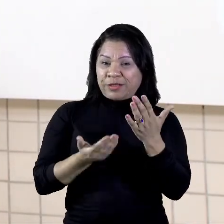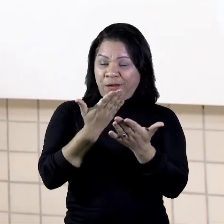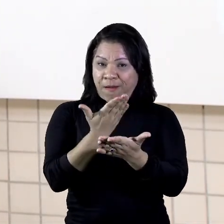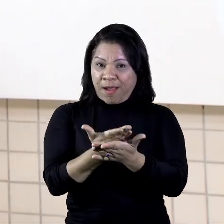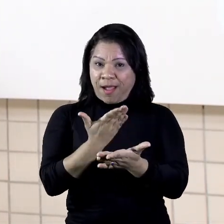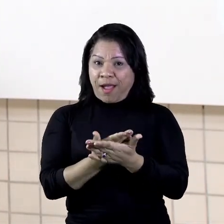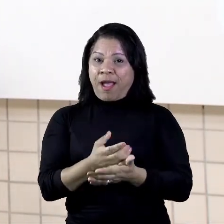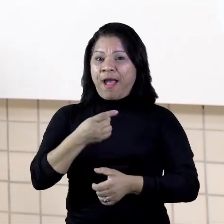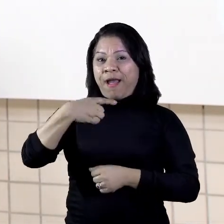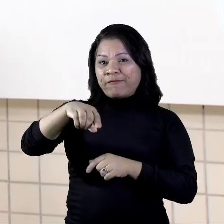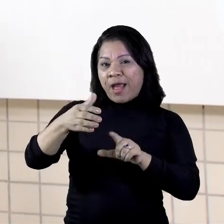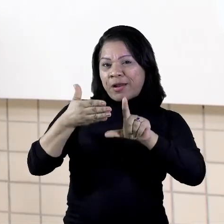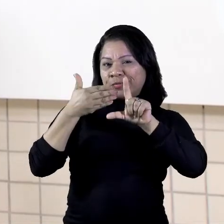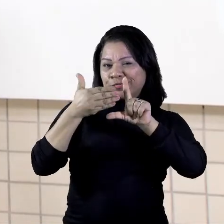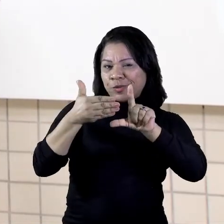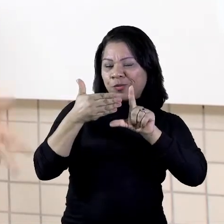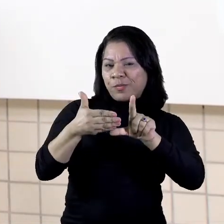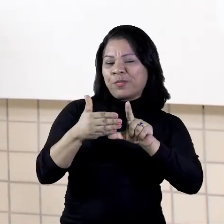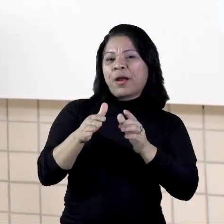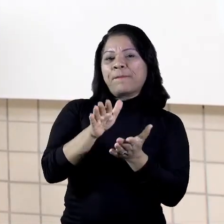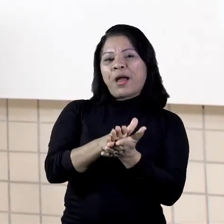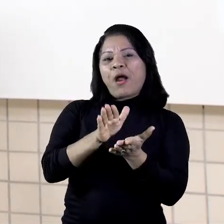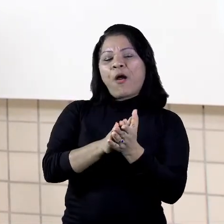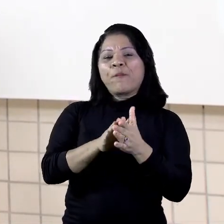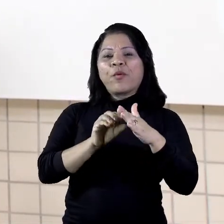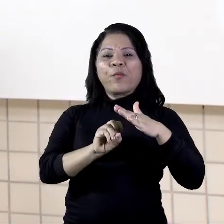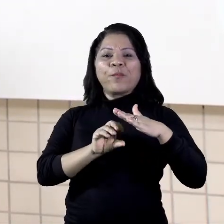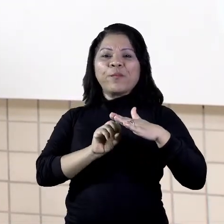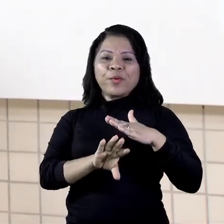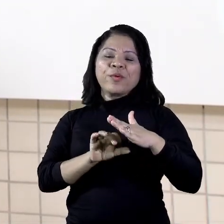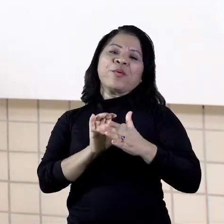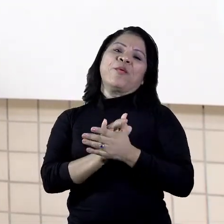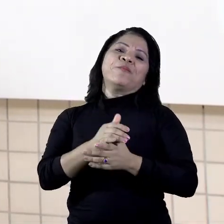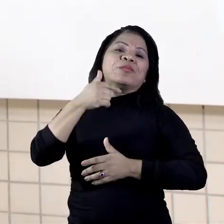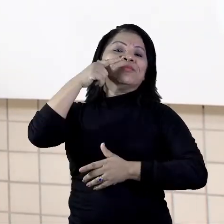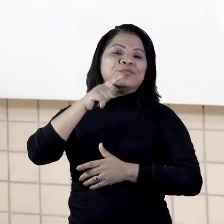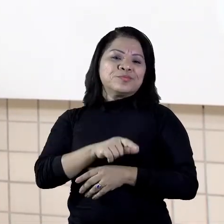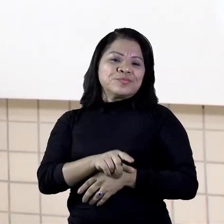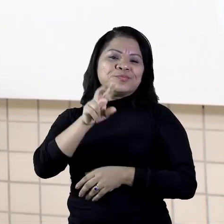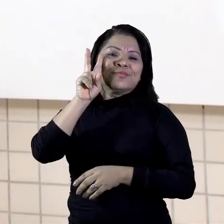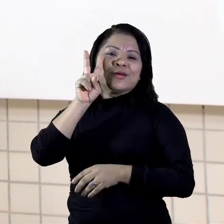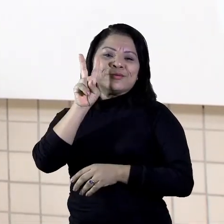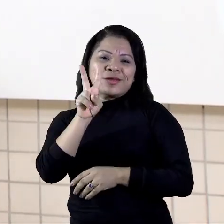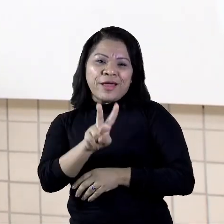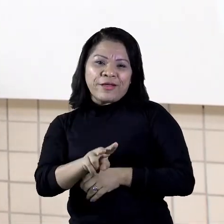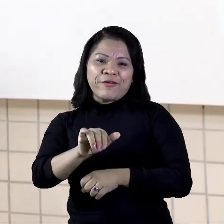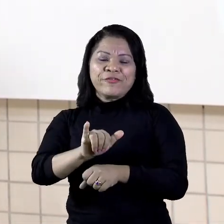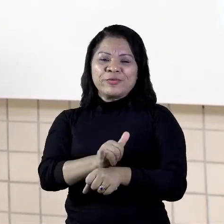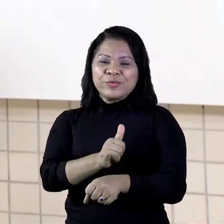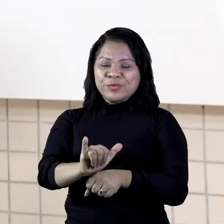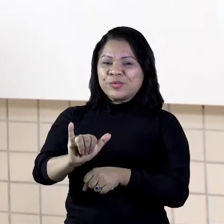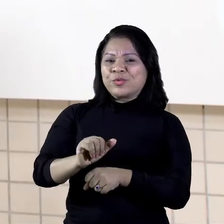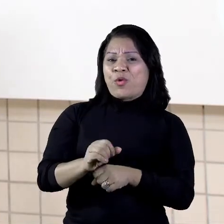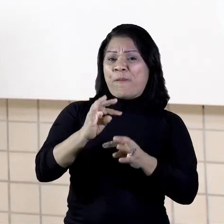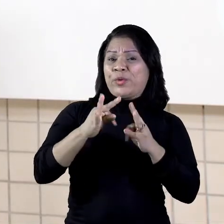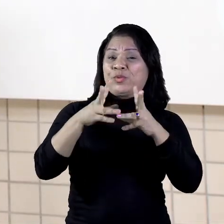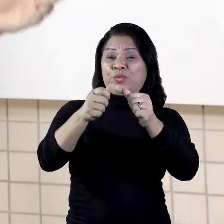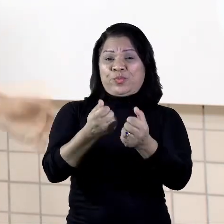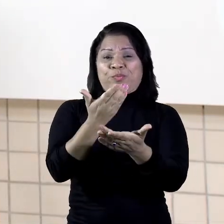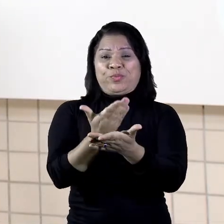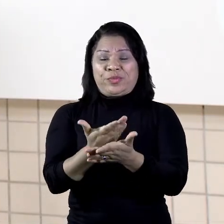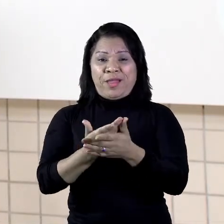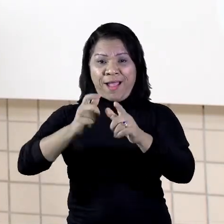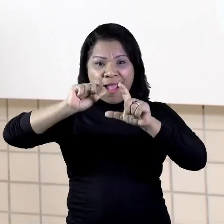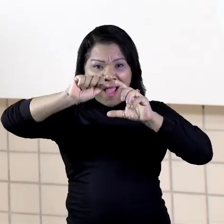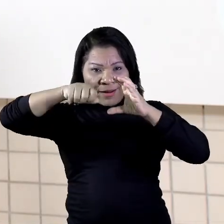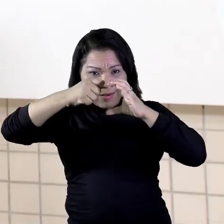Palmas Homeschool, lá pelo YouTube, você consegue assistir todas as aulas gravadas de todos os